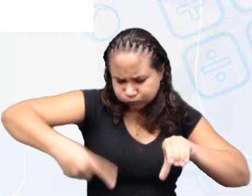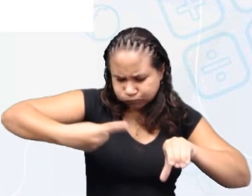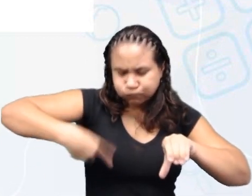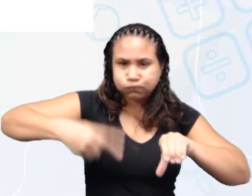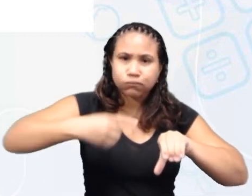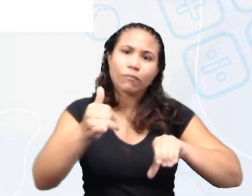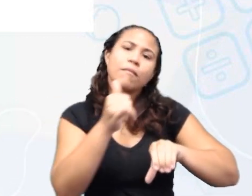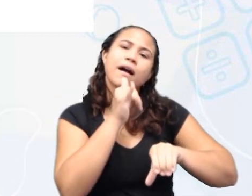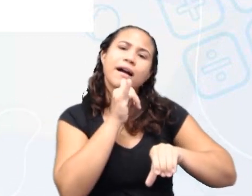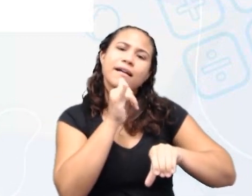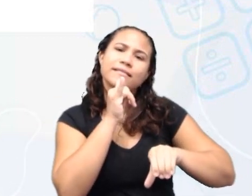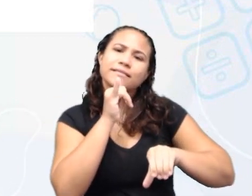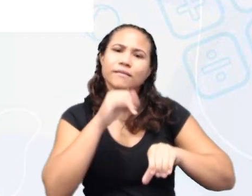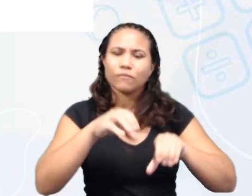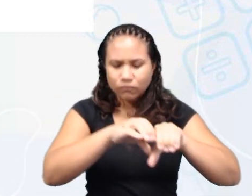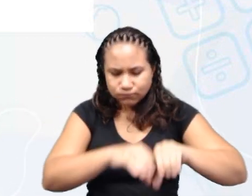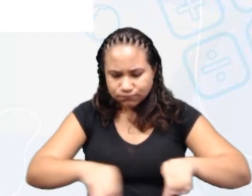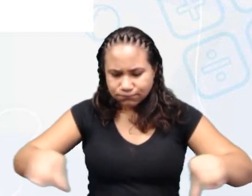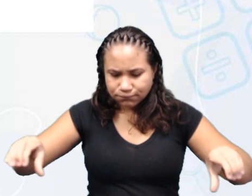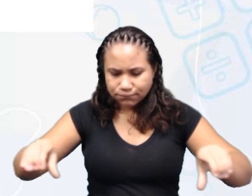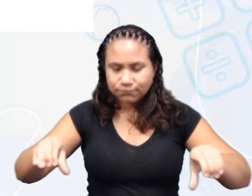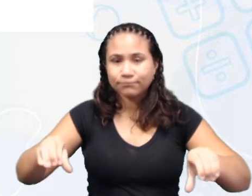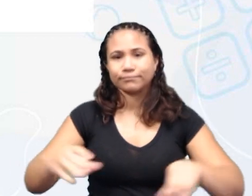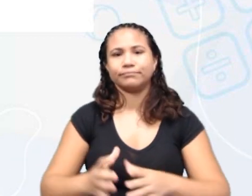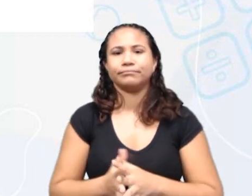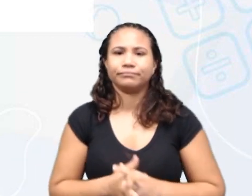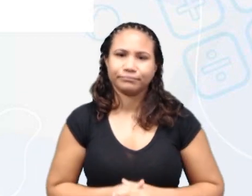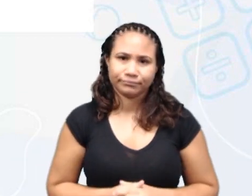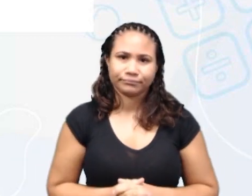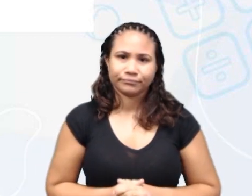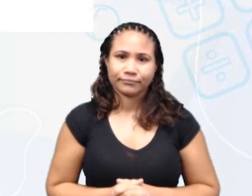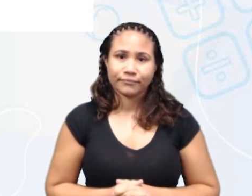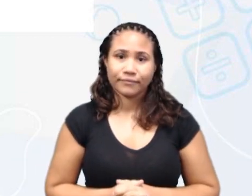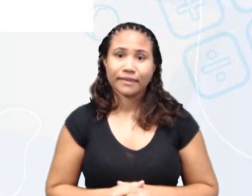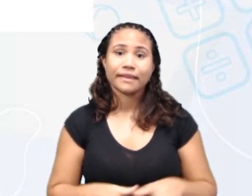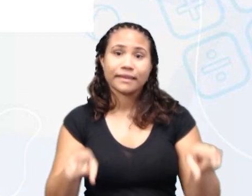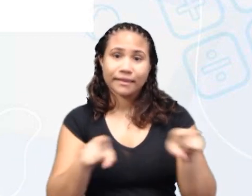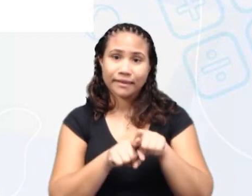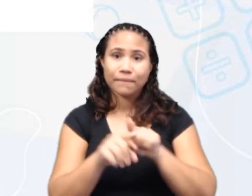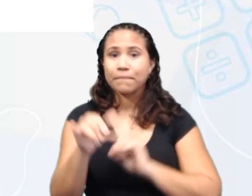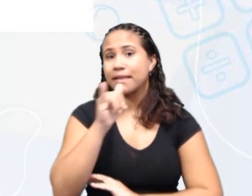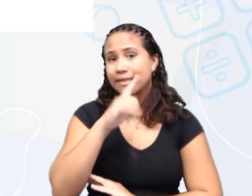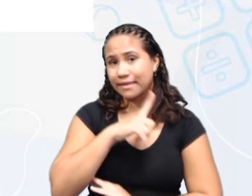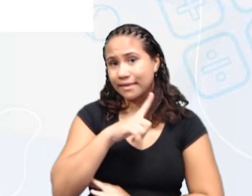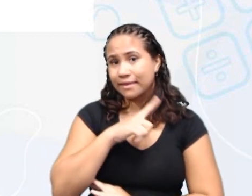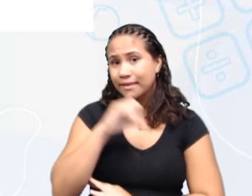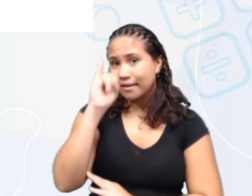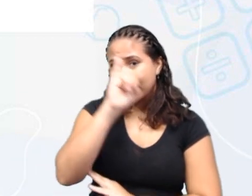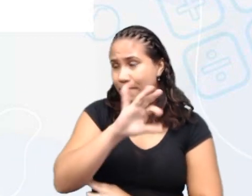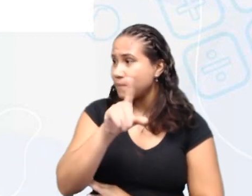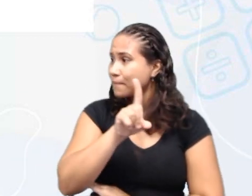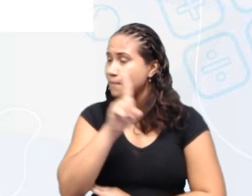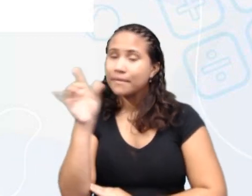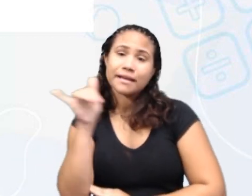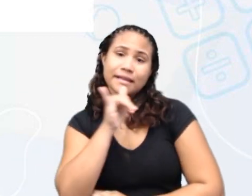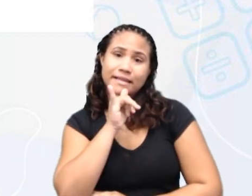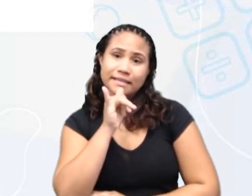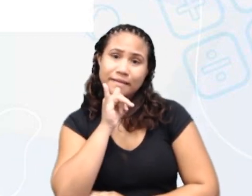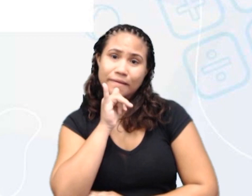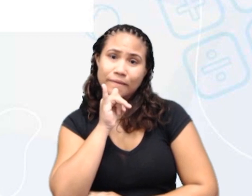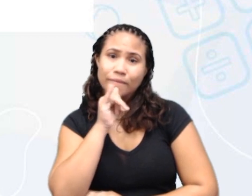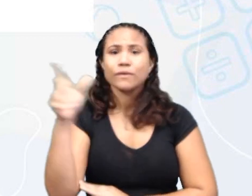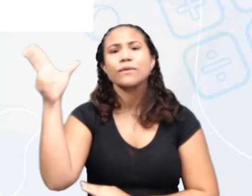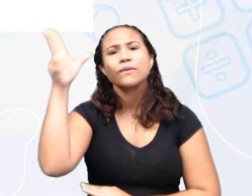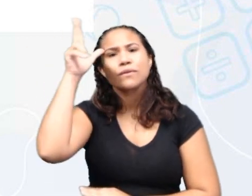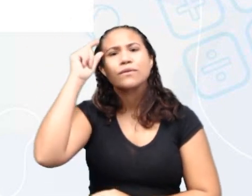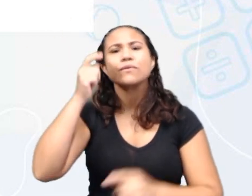por exemplo, um cabo de corda ao redor do eixo. Aqui nós temos um exemplo de rodas em um carro de boi,